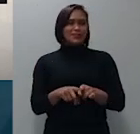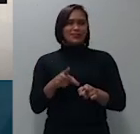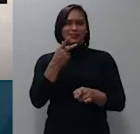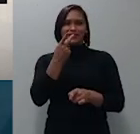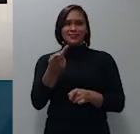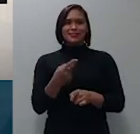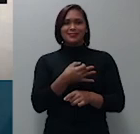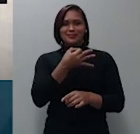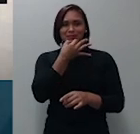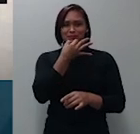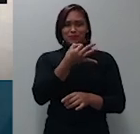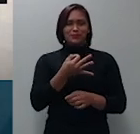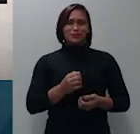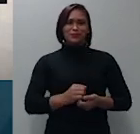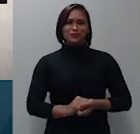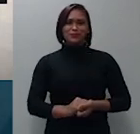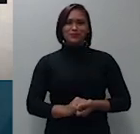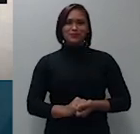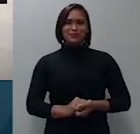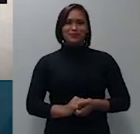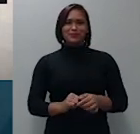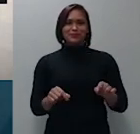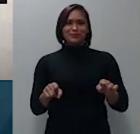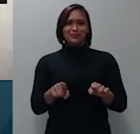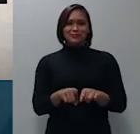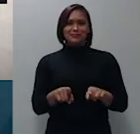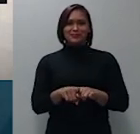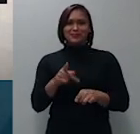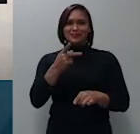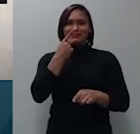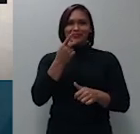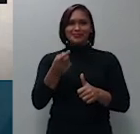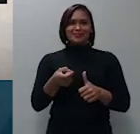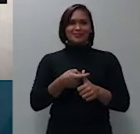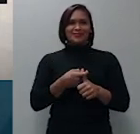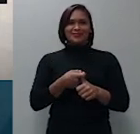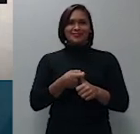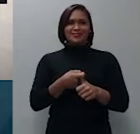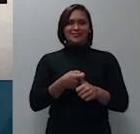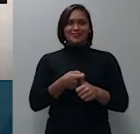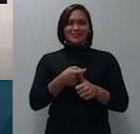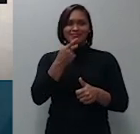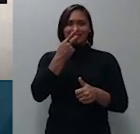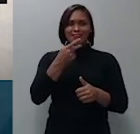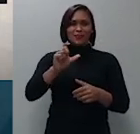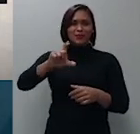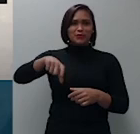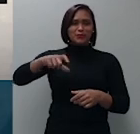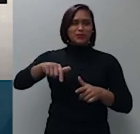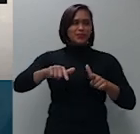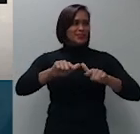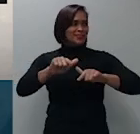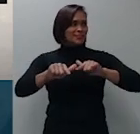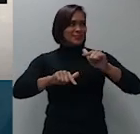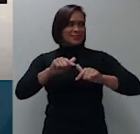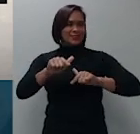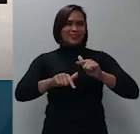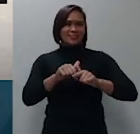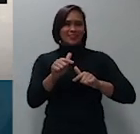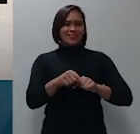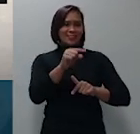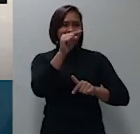limite de 150 salários mínimos o crédito trabalhista para que ele receba